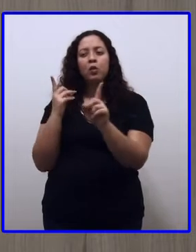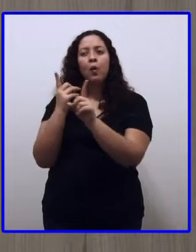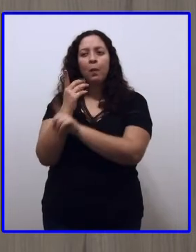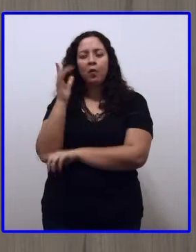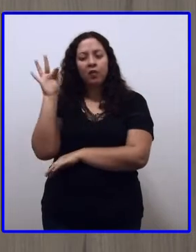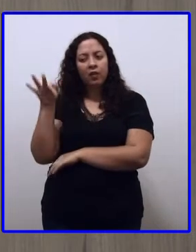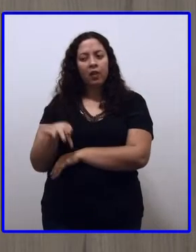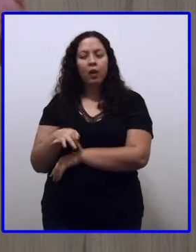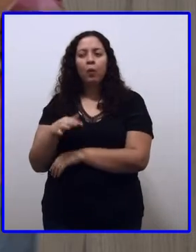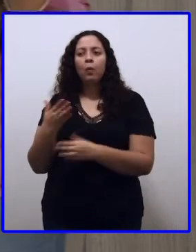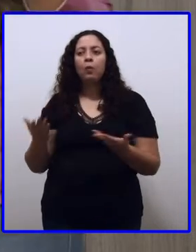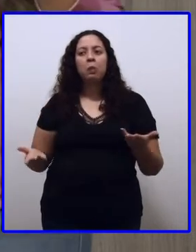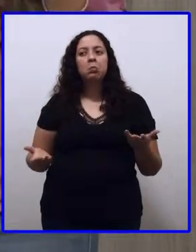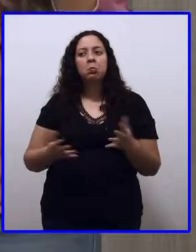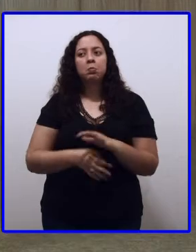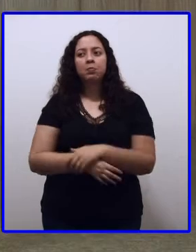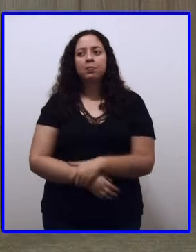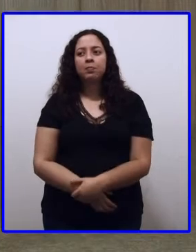cima.